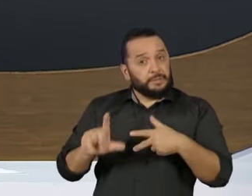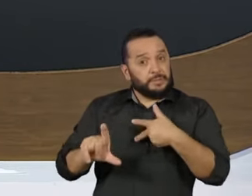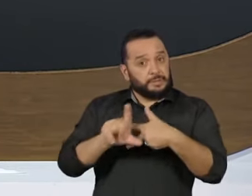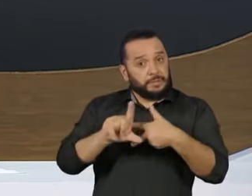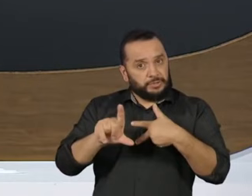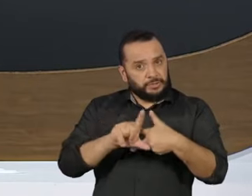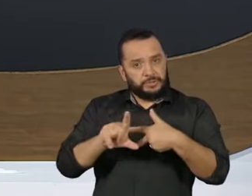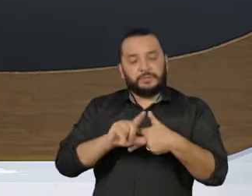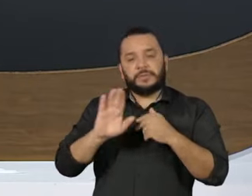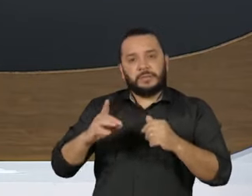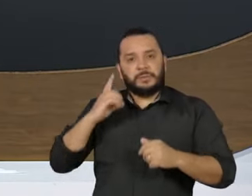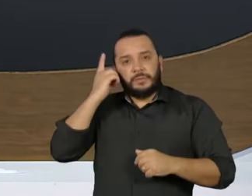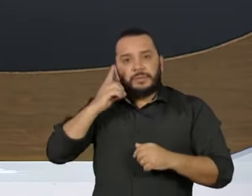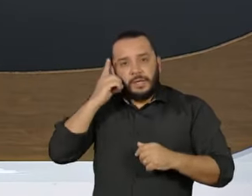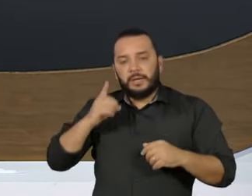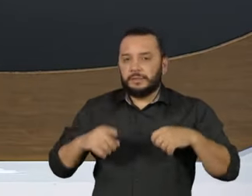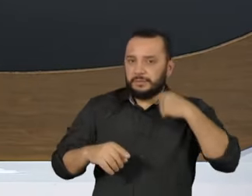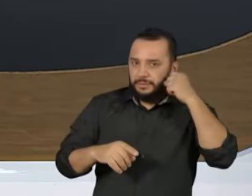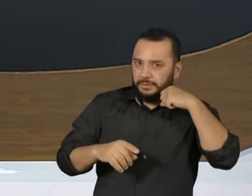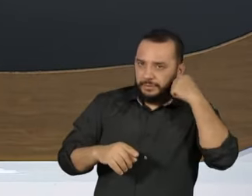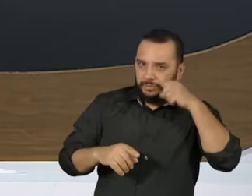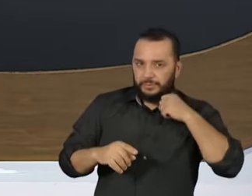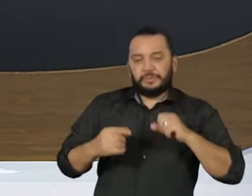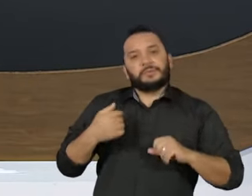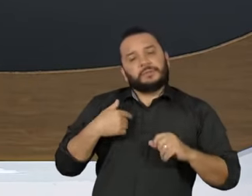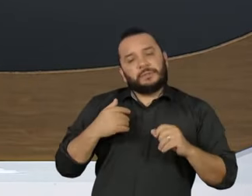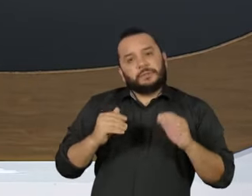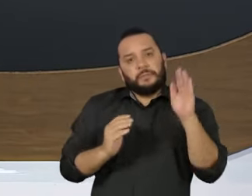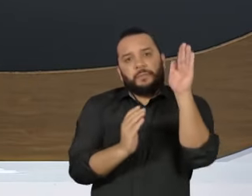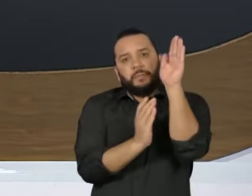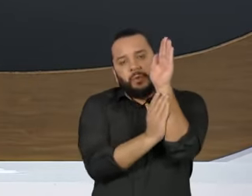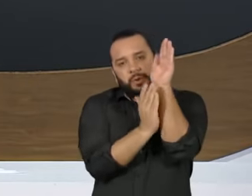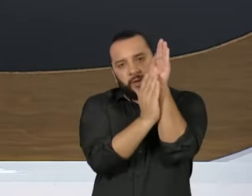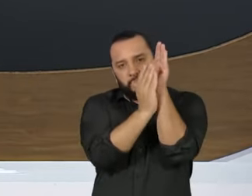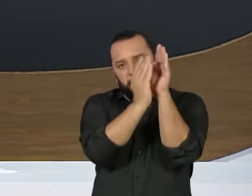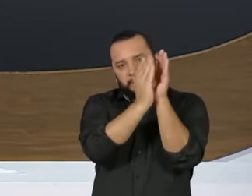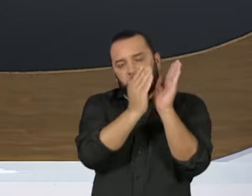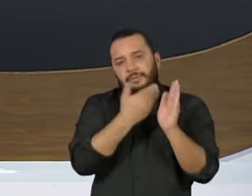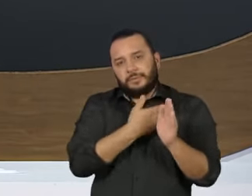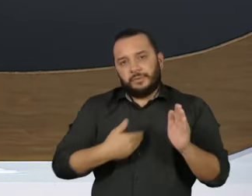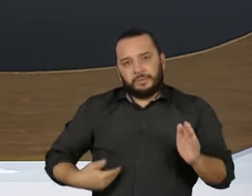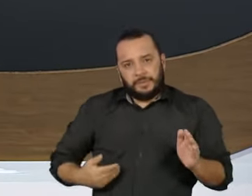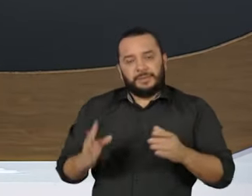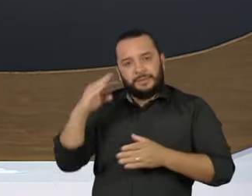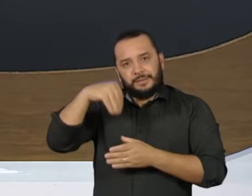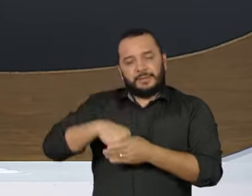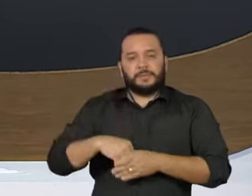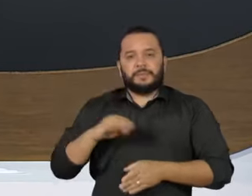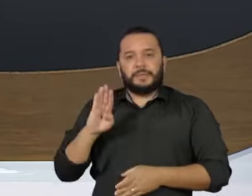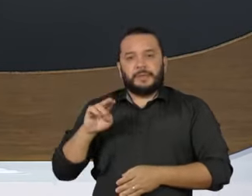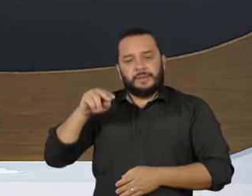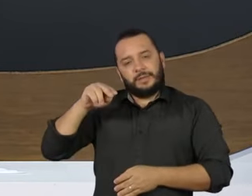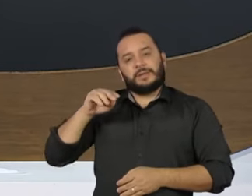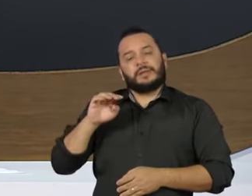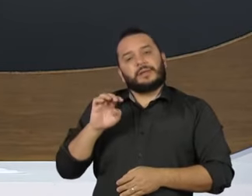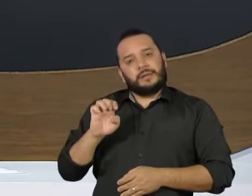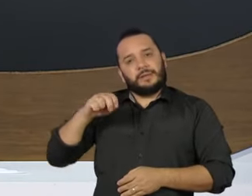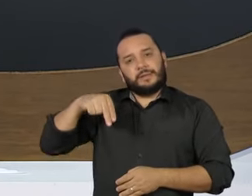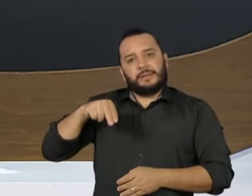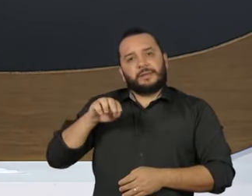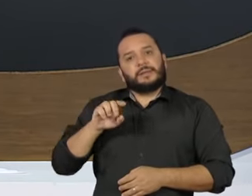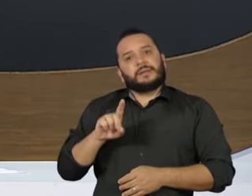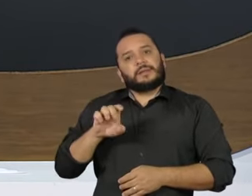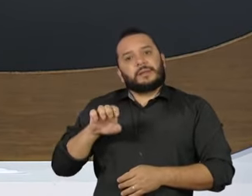senador. Já integrou a burocracia pública numa grande organização, o BNDES, e agora está na iniciativa